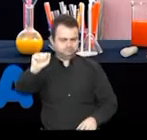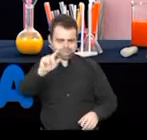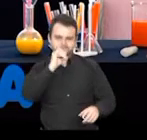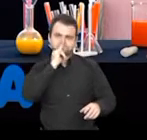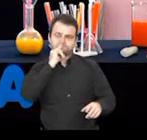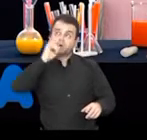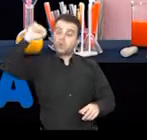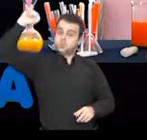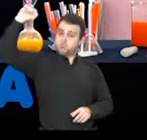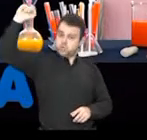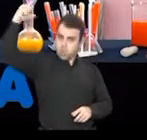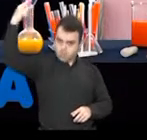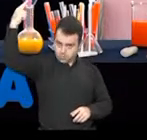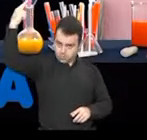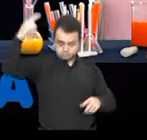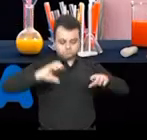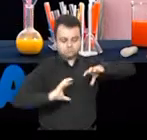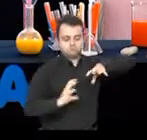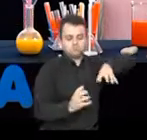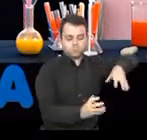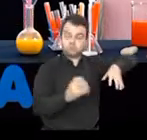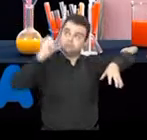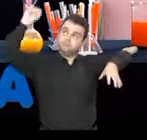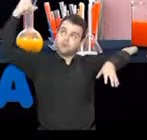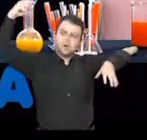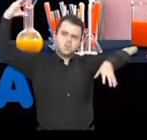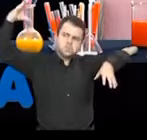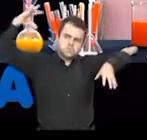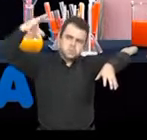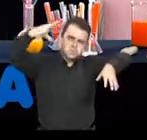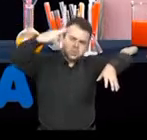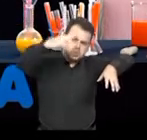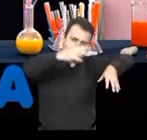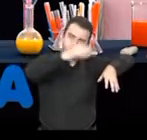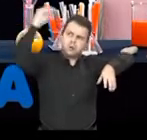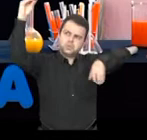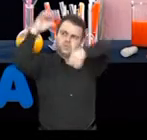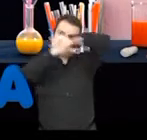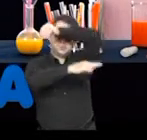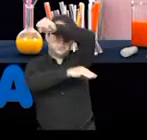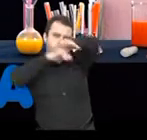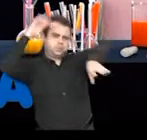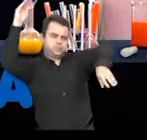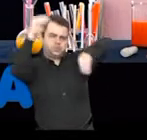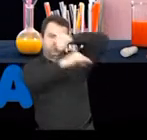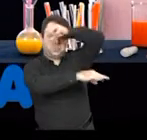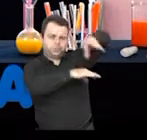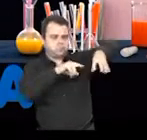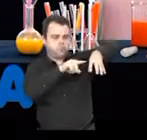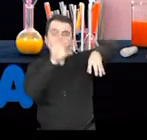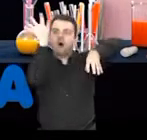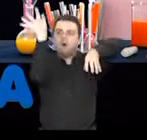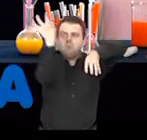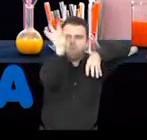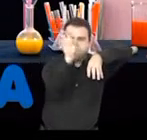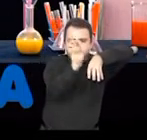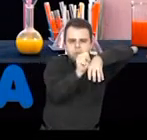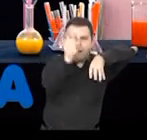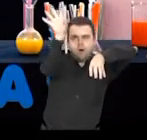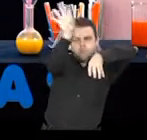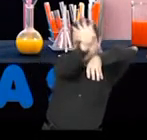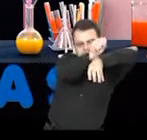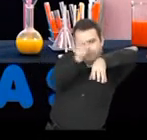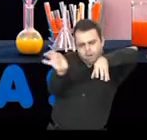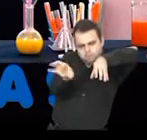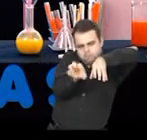e ele tem os raios solares que são mandados para o nosso planeta Terra. Esse raio solar entra no nosso